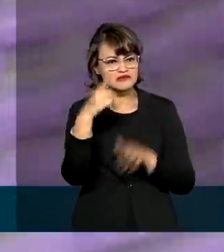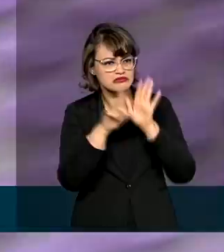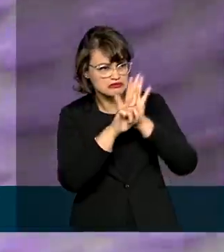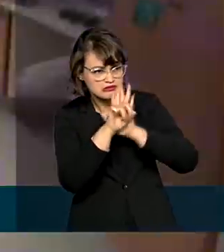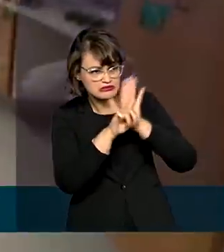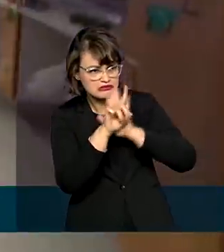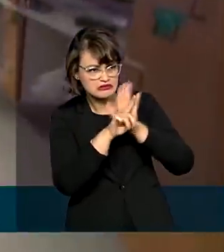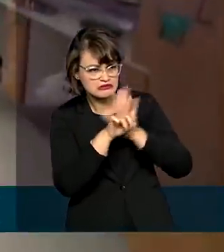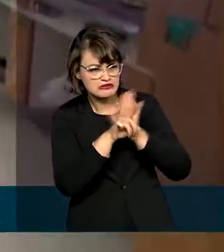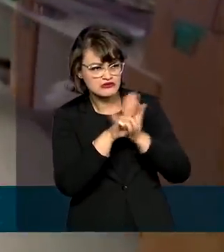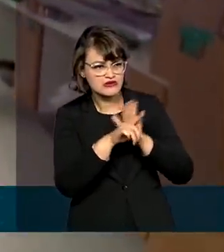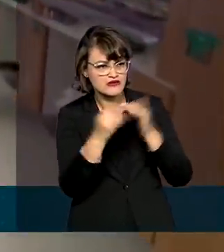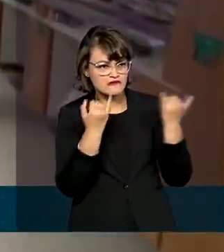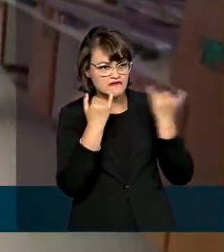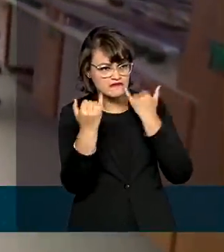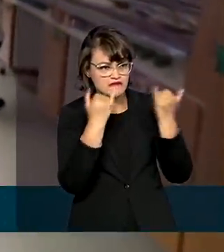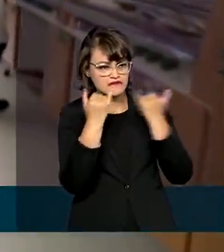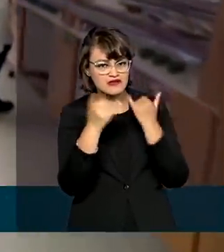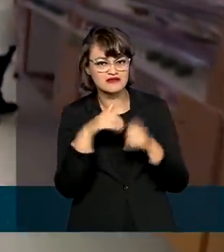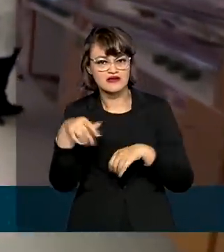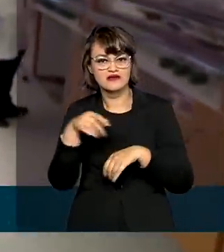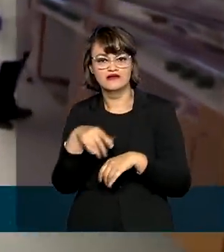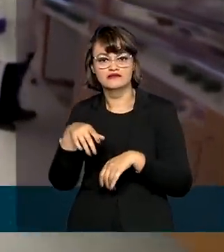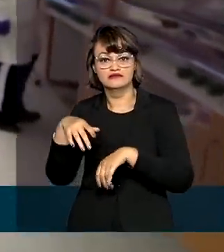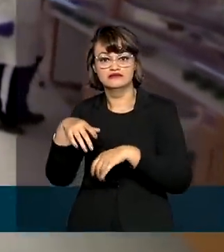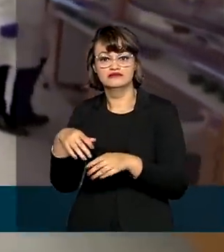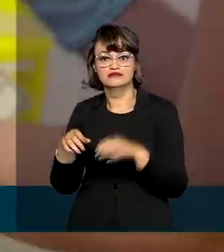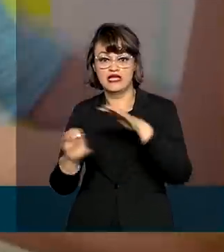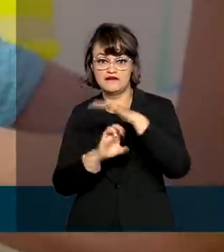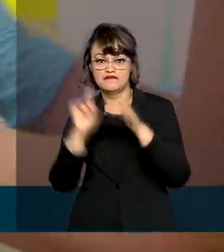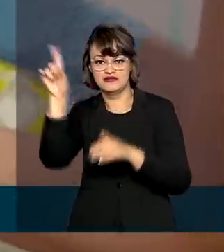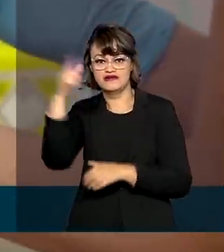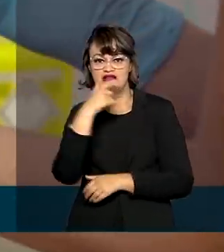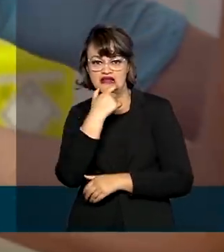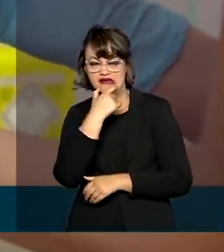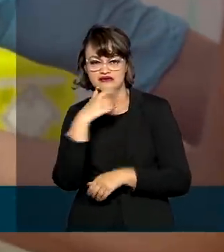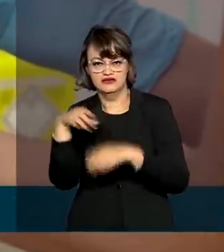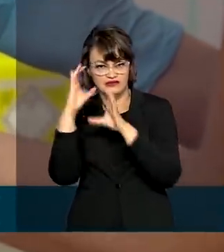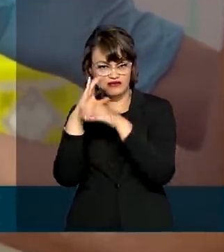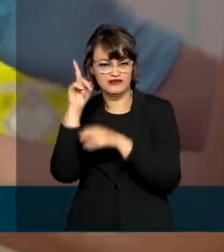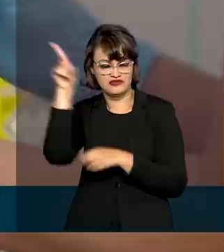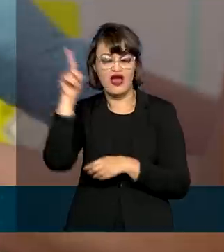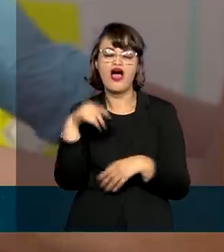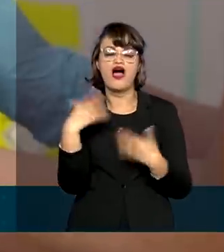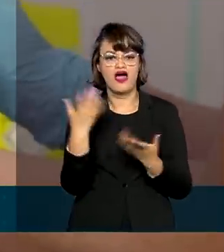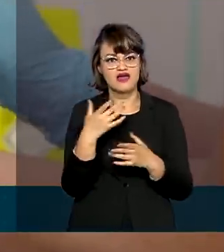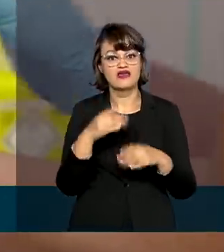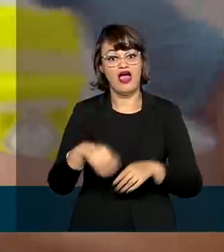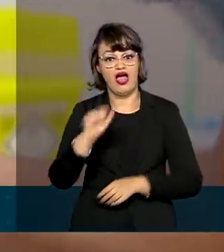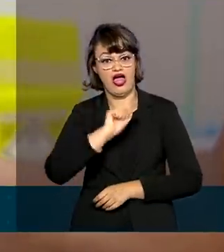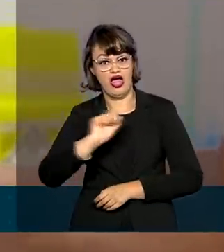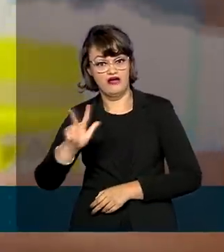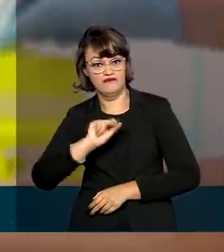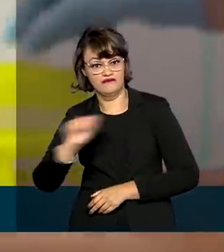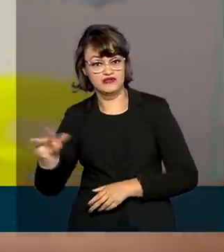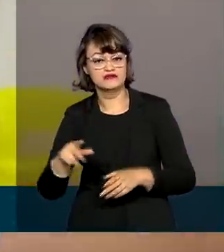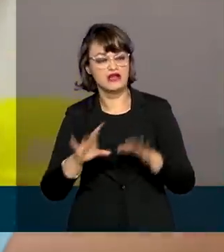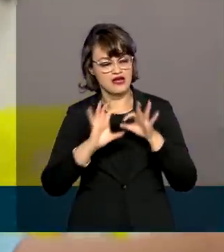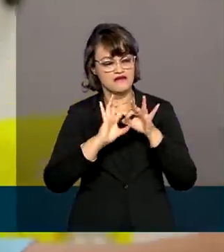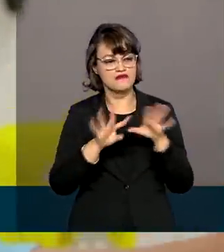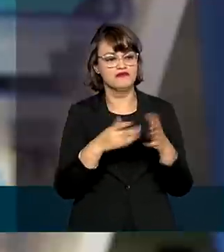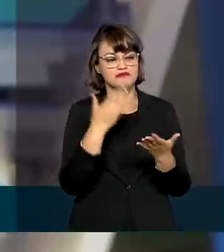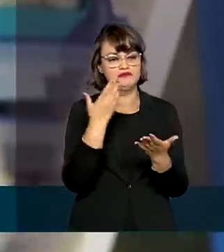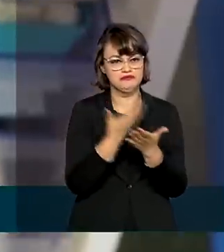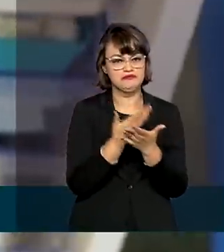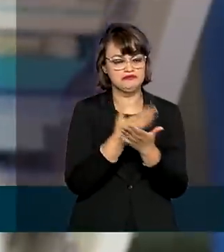dados que foram enviados pela empresa britânica e também pelo laboratório AstraZeneca, a Anvisa decidiu autorizar a retomada